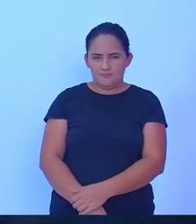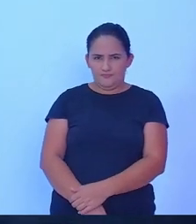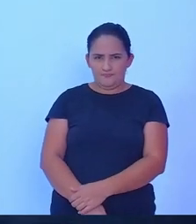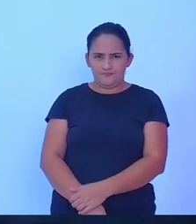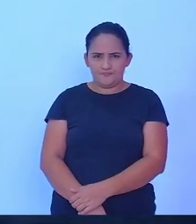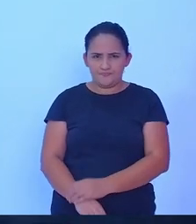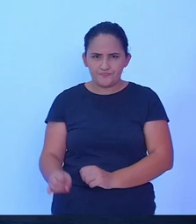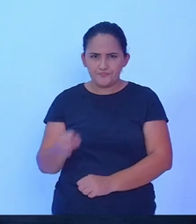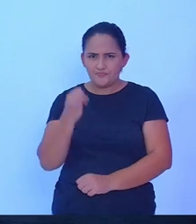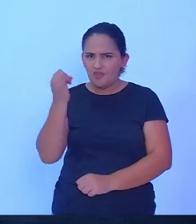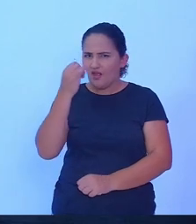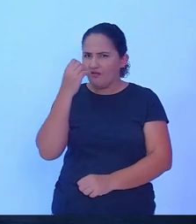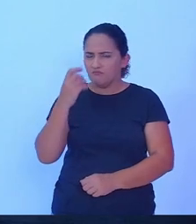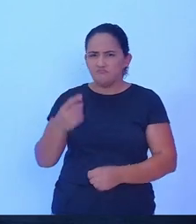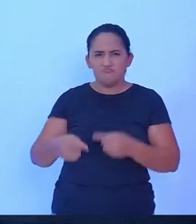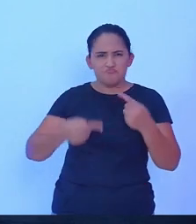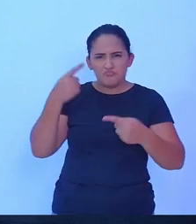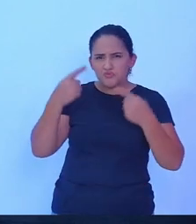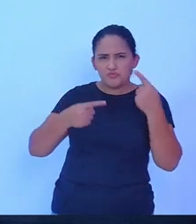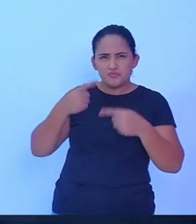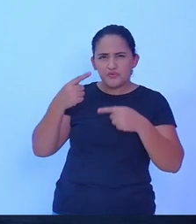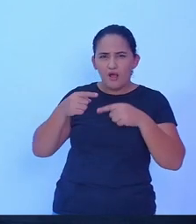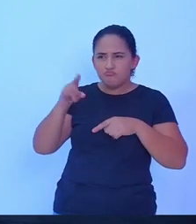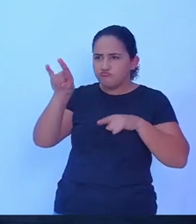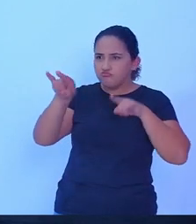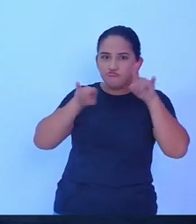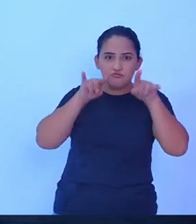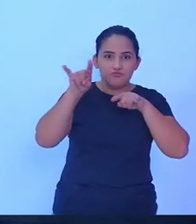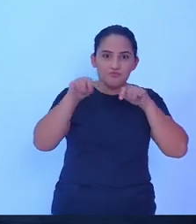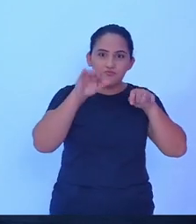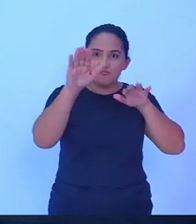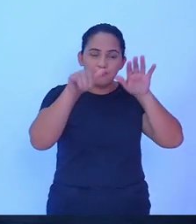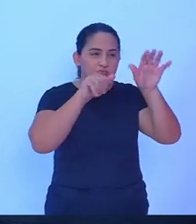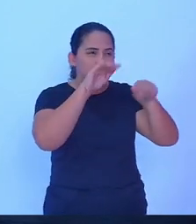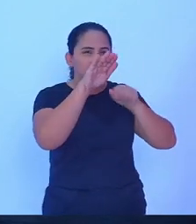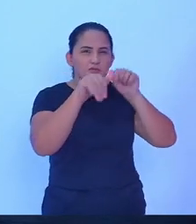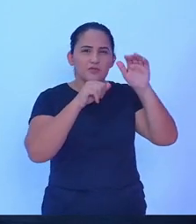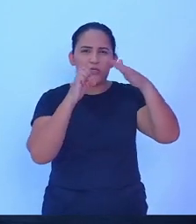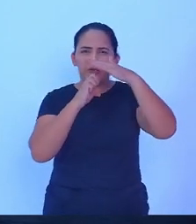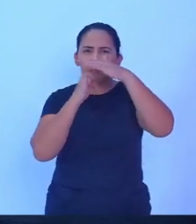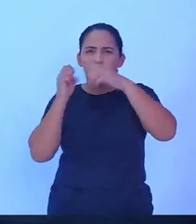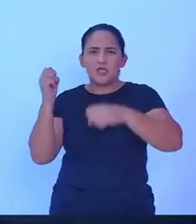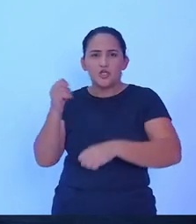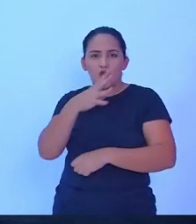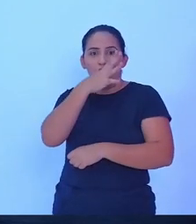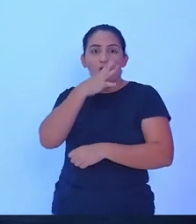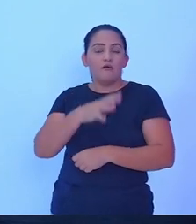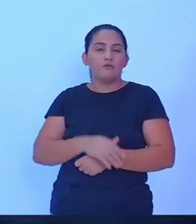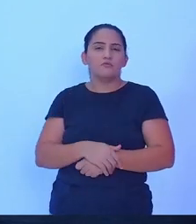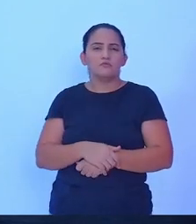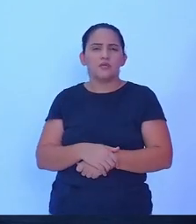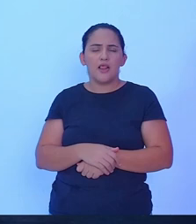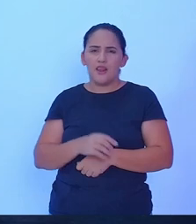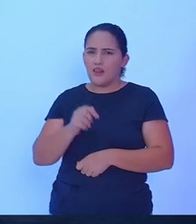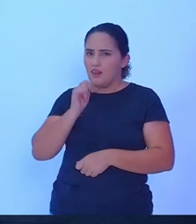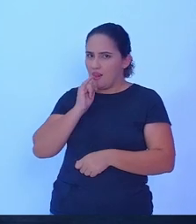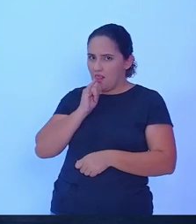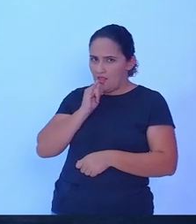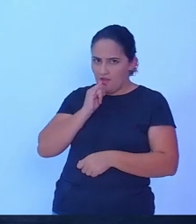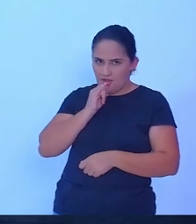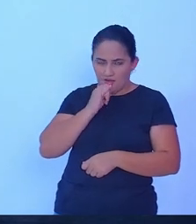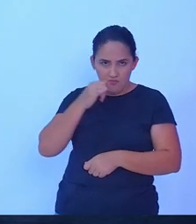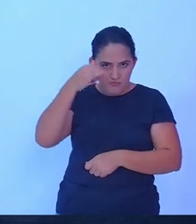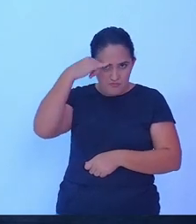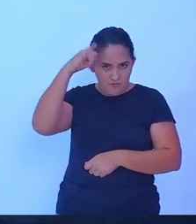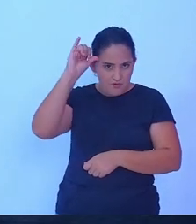de incentivos para que atraia novas empresas aqui para o nosso município é muito grande. Temos exemplo aqui do Figurífico